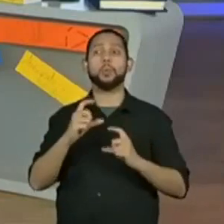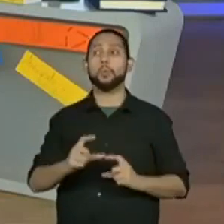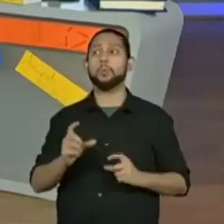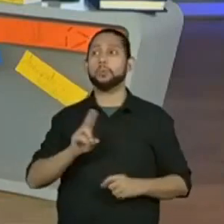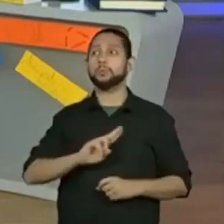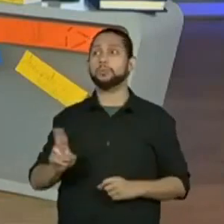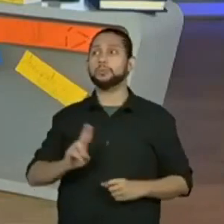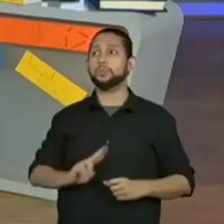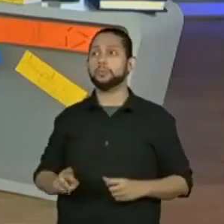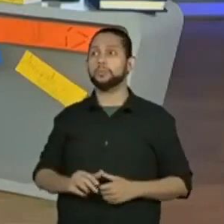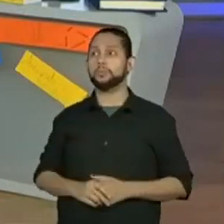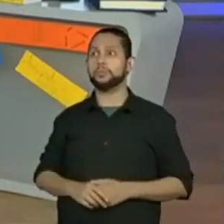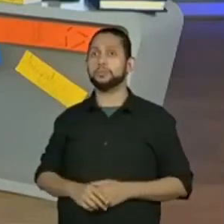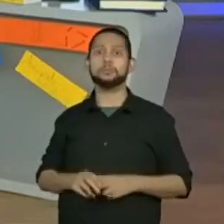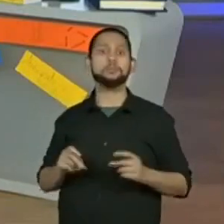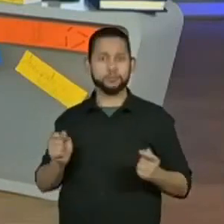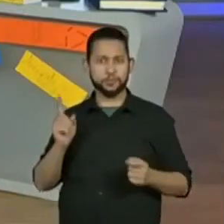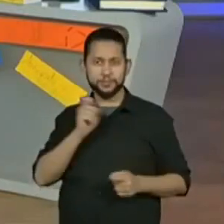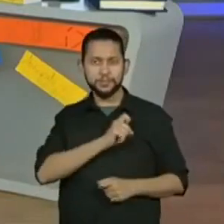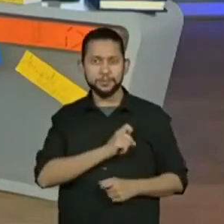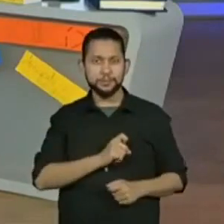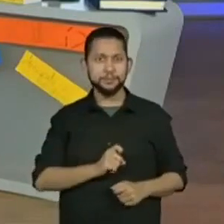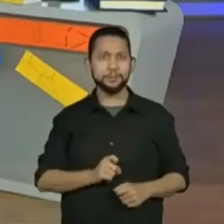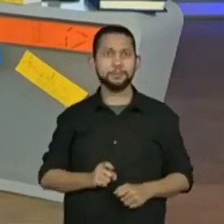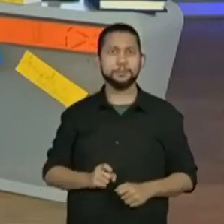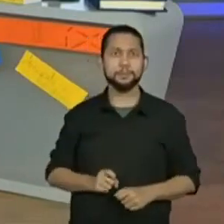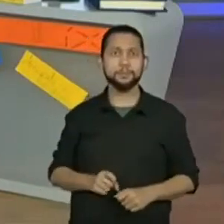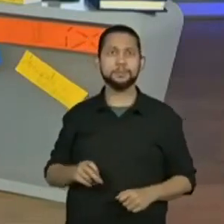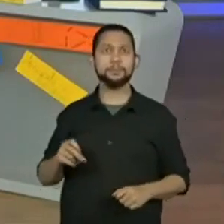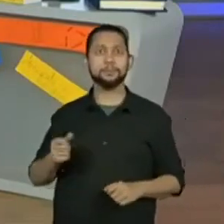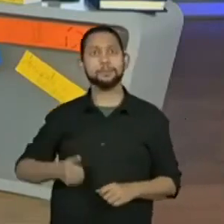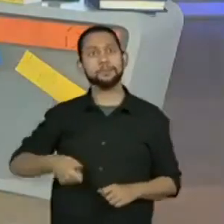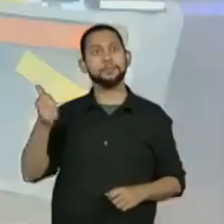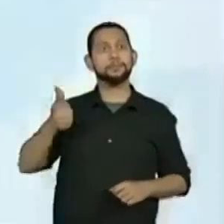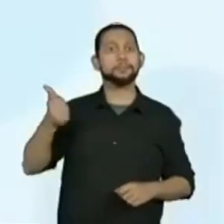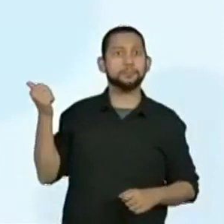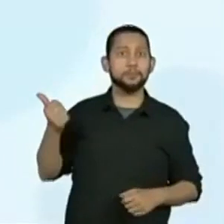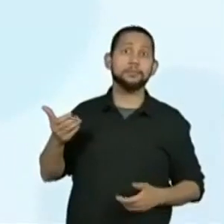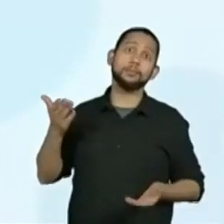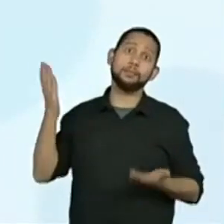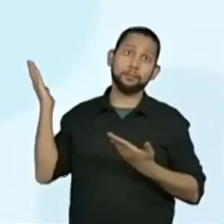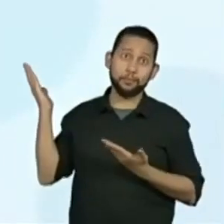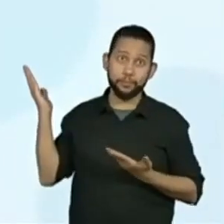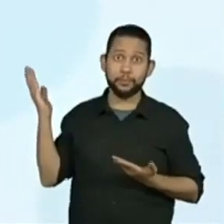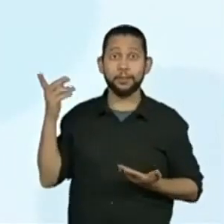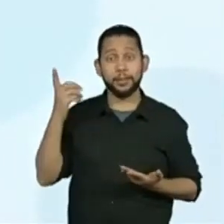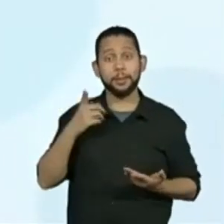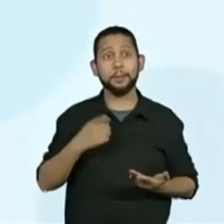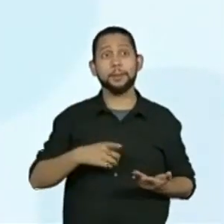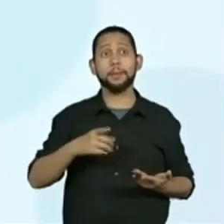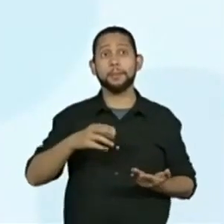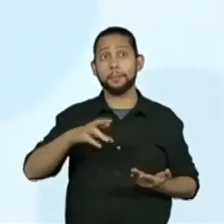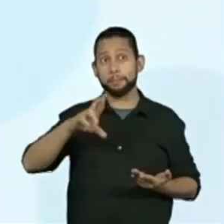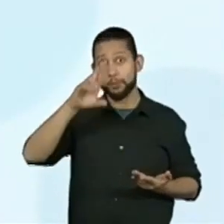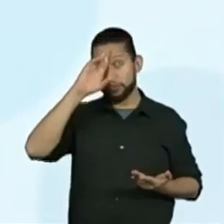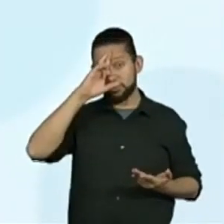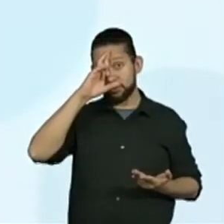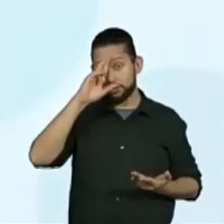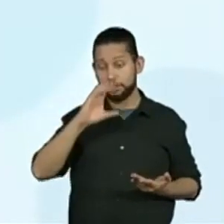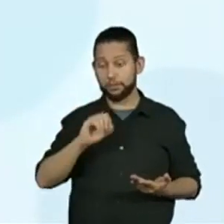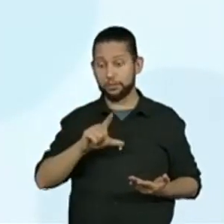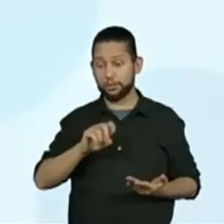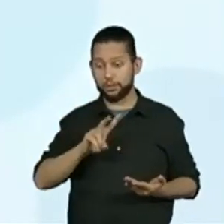aí? Ih, está difícil. Vamos para a revelação, esse é o fechamento, tá, gente? Como se nós estivéssemos nos